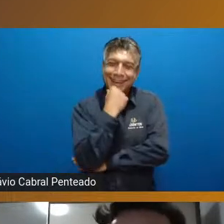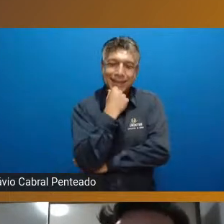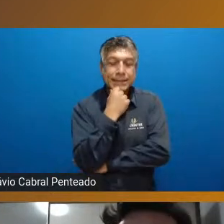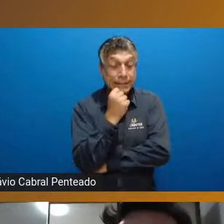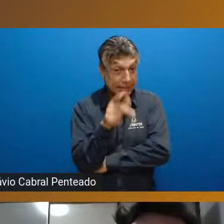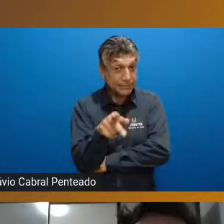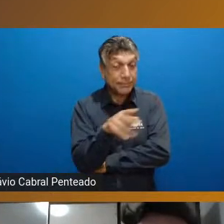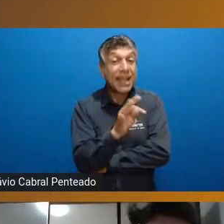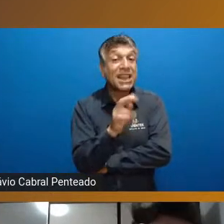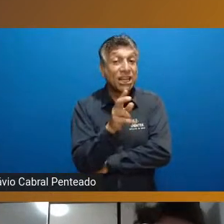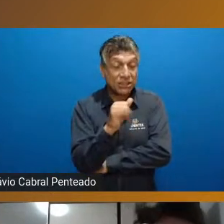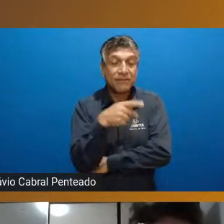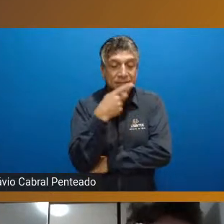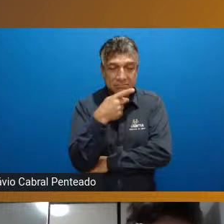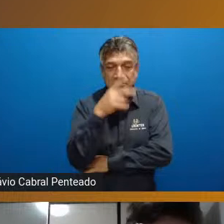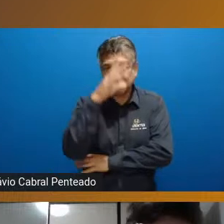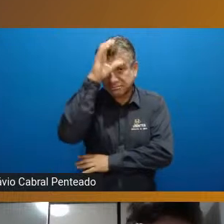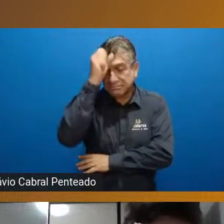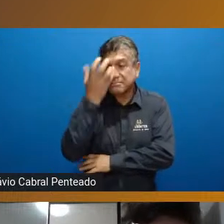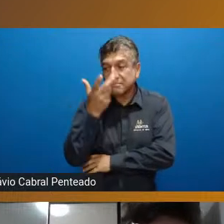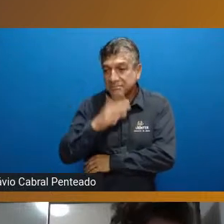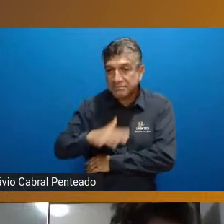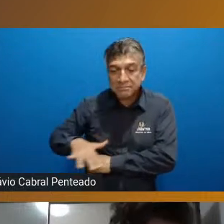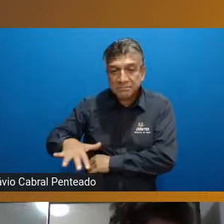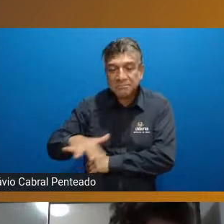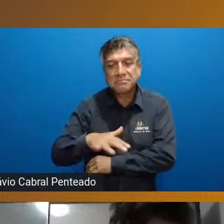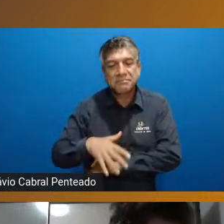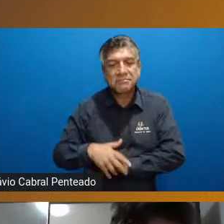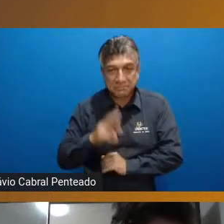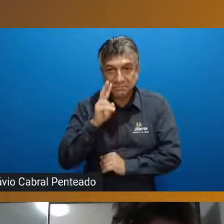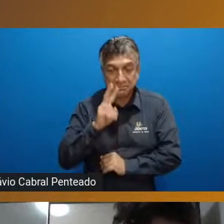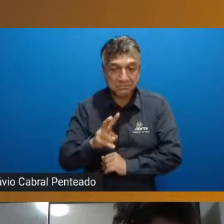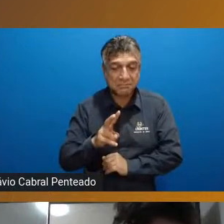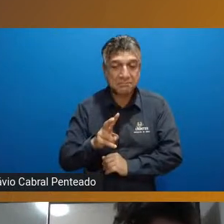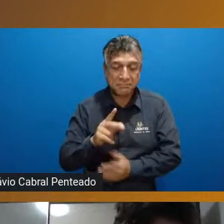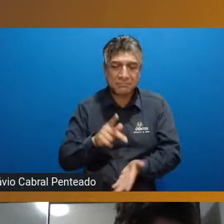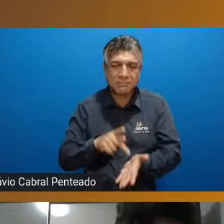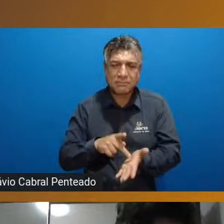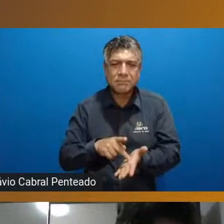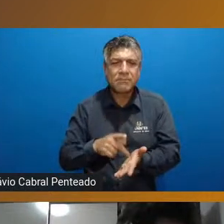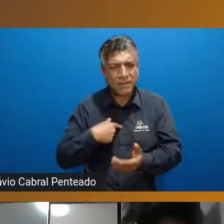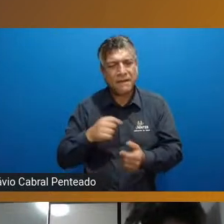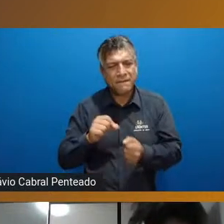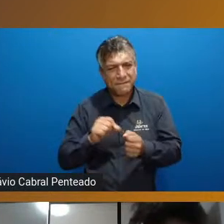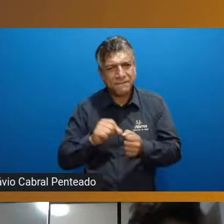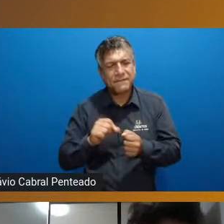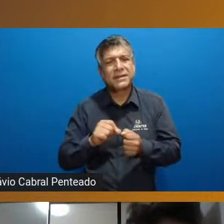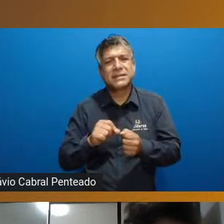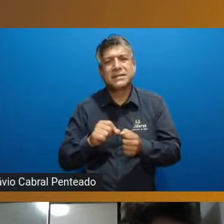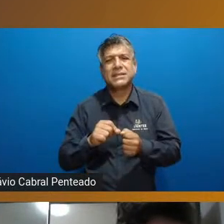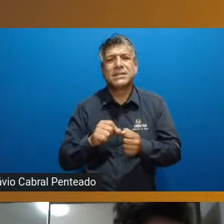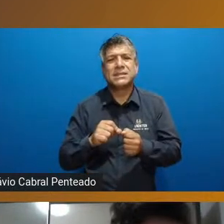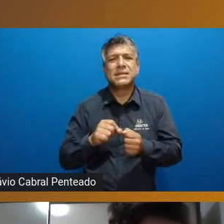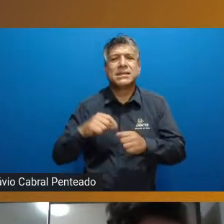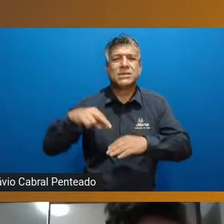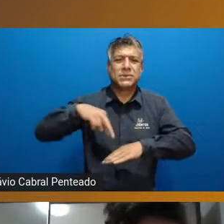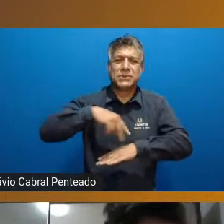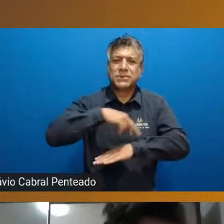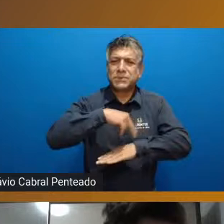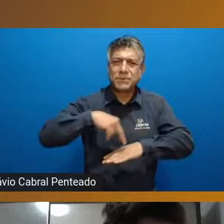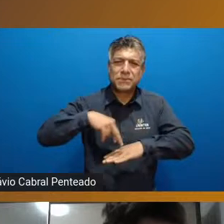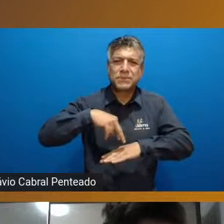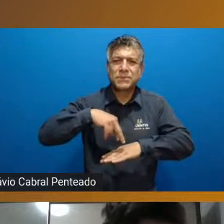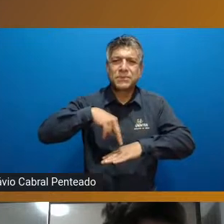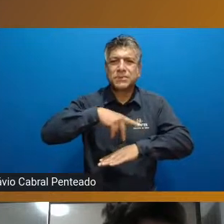aprendizado da criança a gente vê bastante isso faço balé fiz balé ginástica desde os meus sete anos